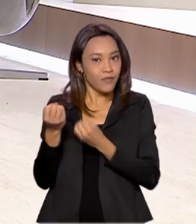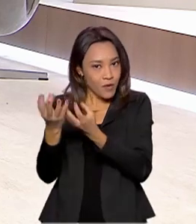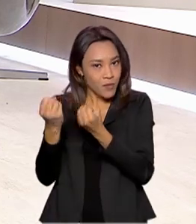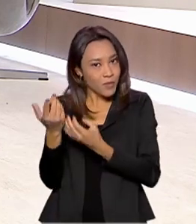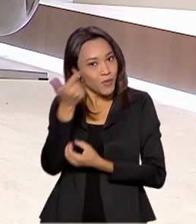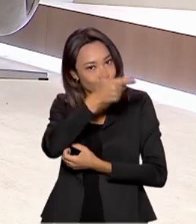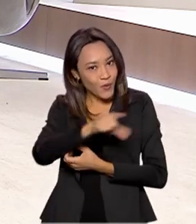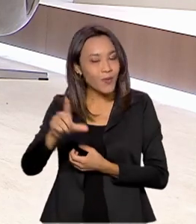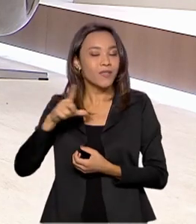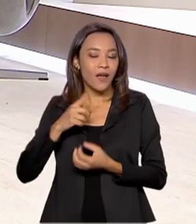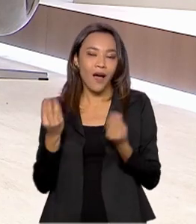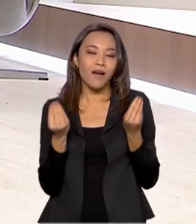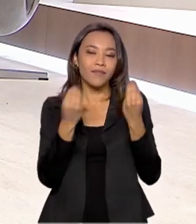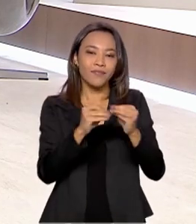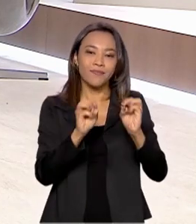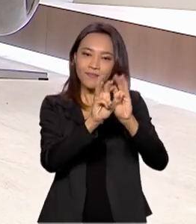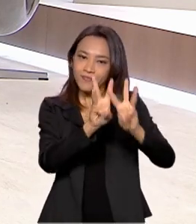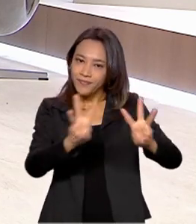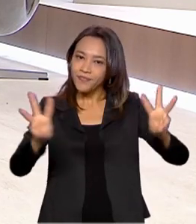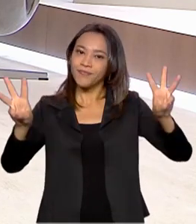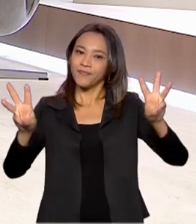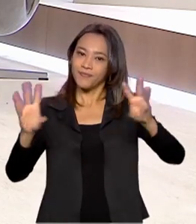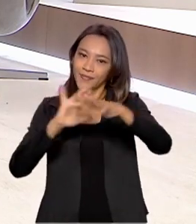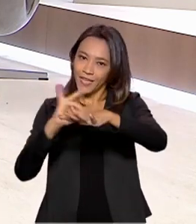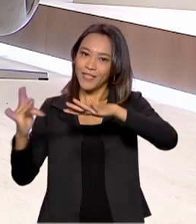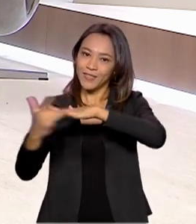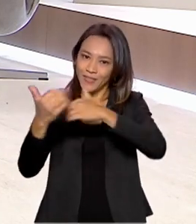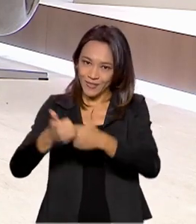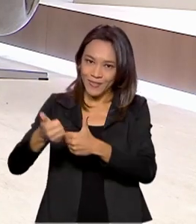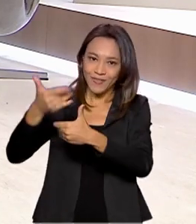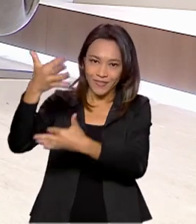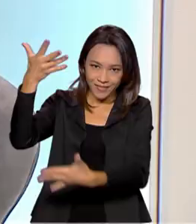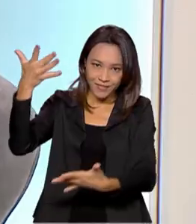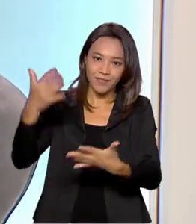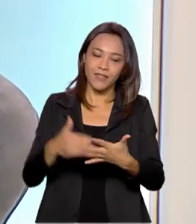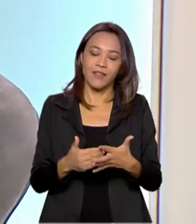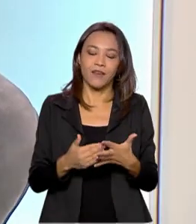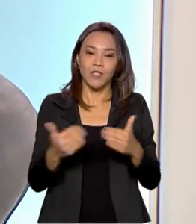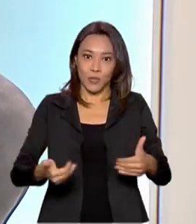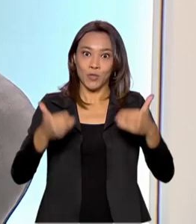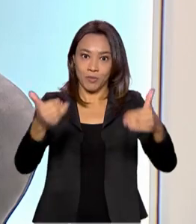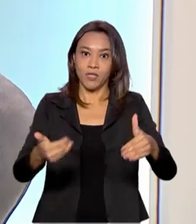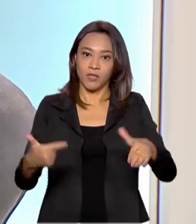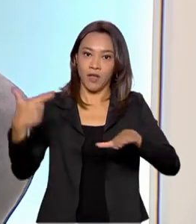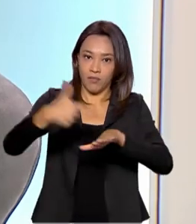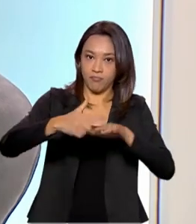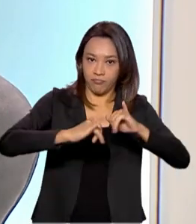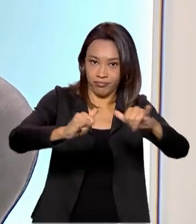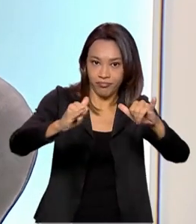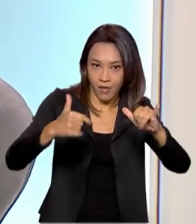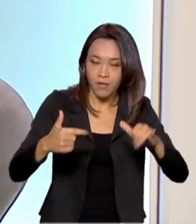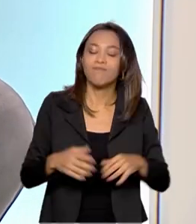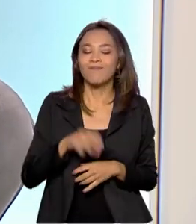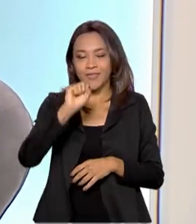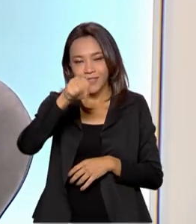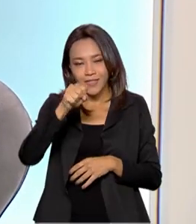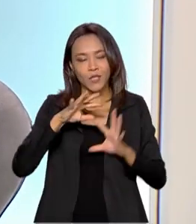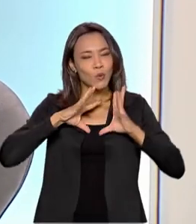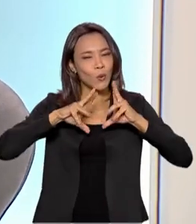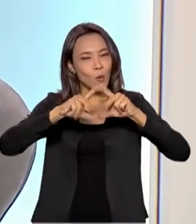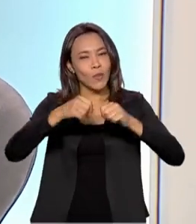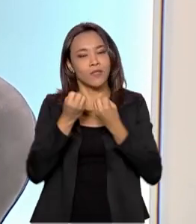gente citou aqui estão nas páginas, nas redes sociais do Ministério. Todas essas informações sobre todos os nossos programas estão